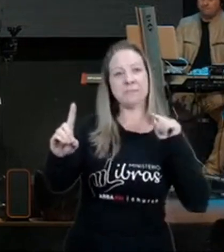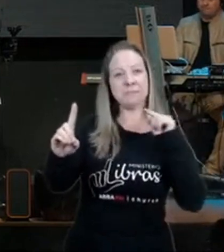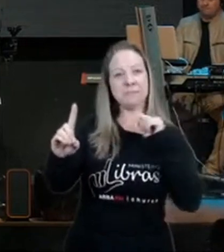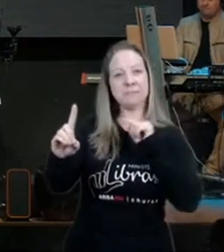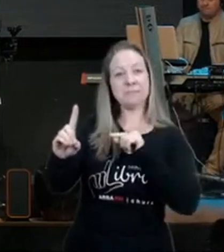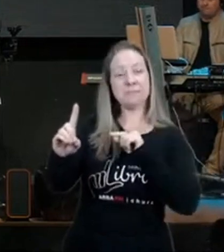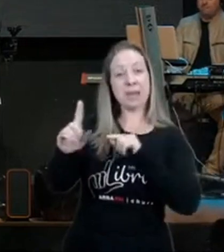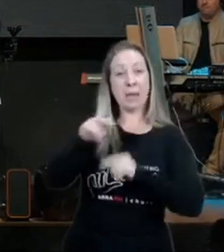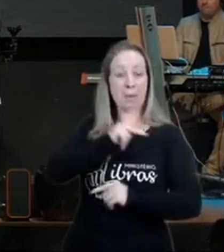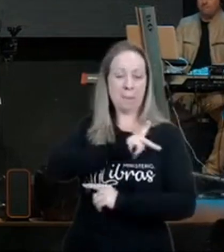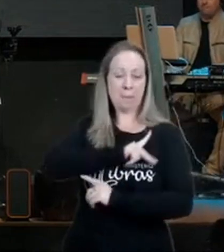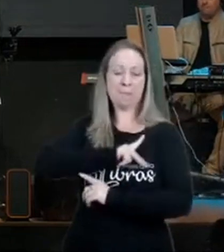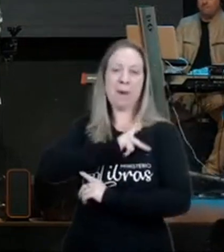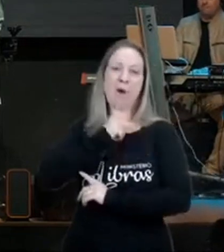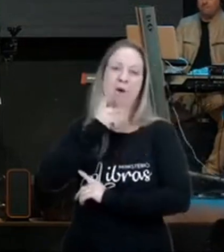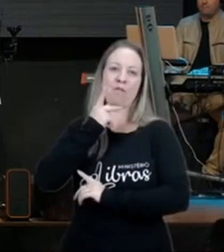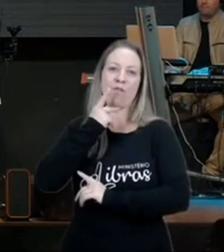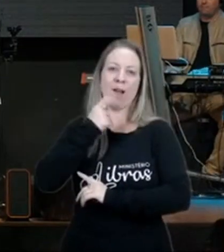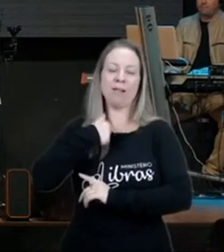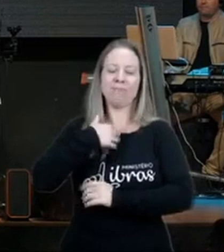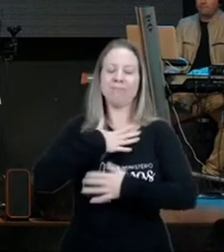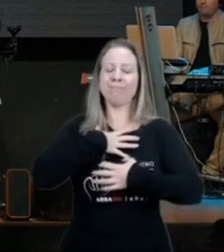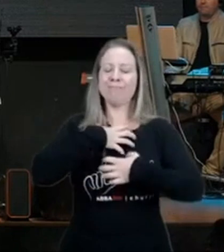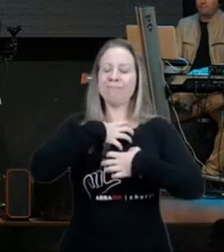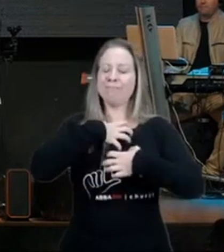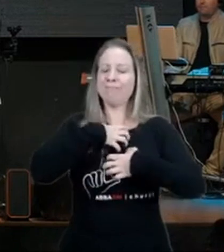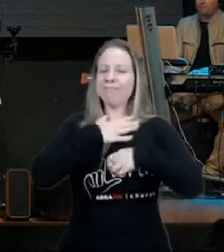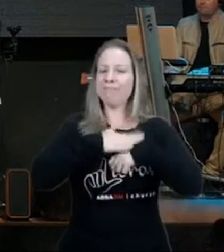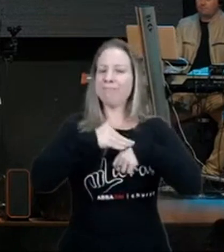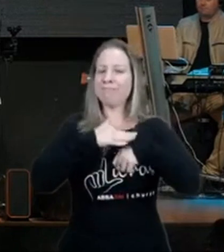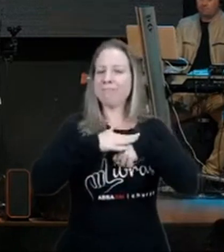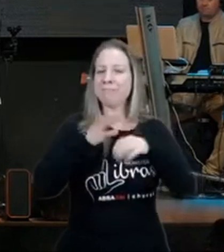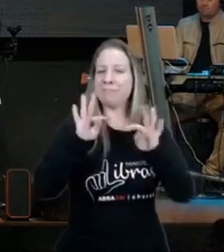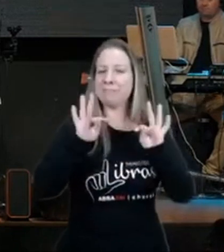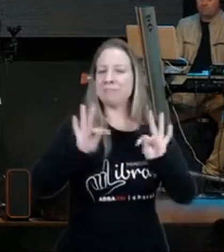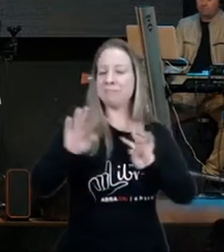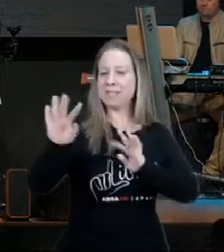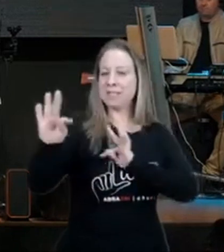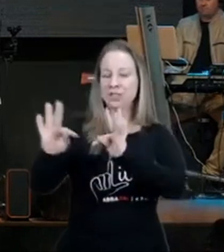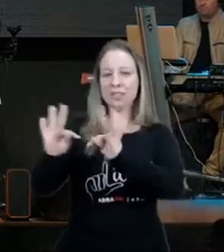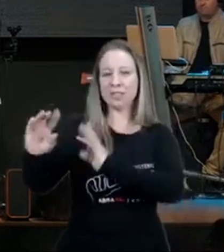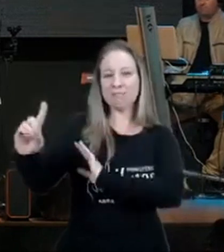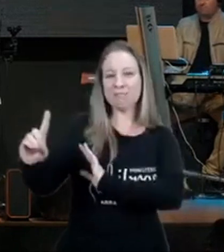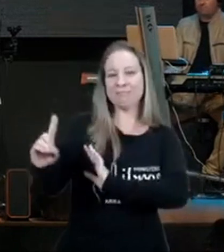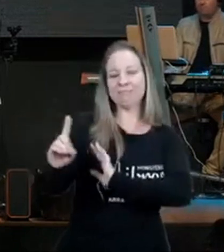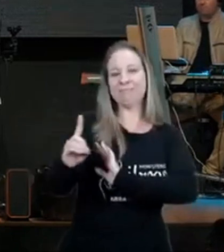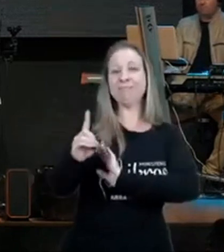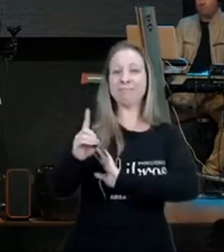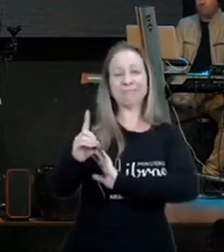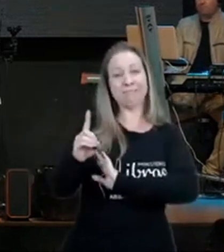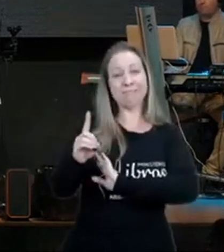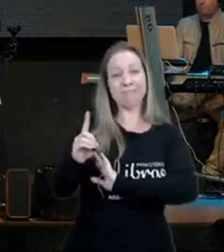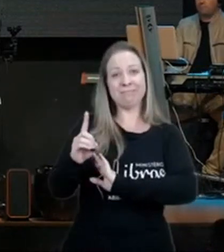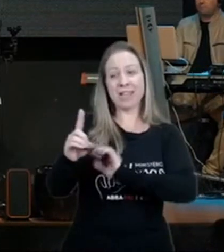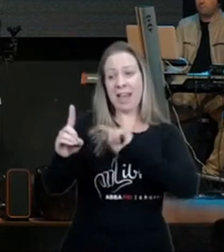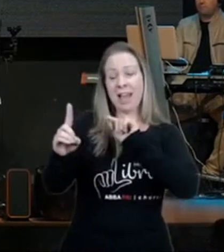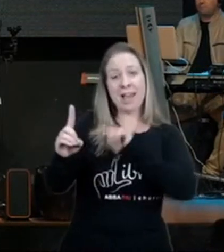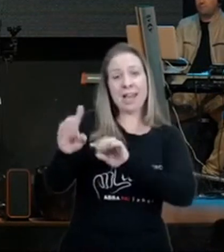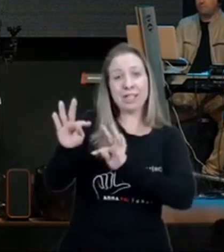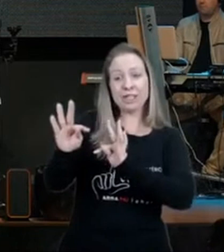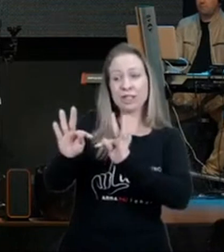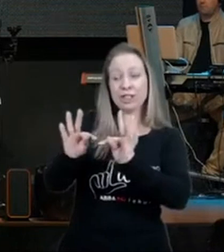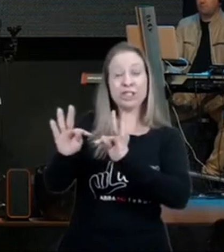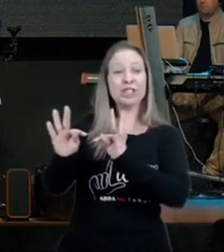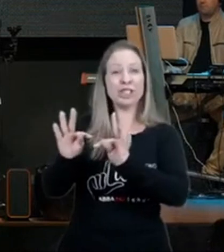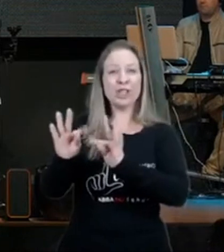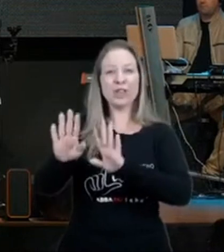a chegada de Tito, aí Tito chega, Tito são aqueles homens e mulheres, homens não nos elogiam em